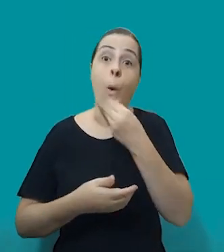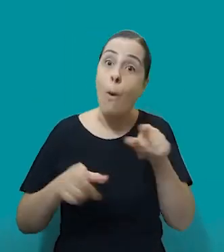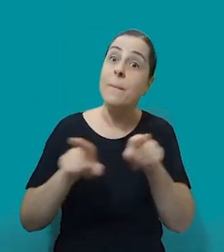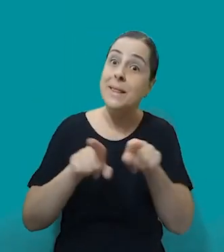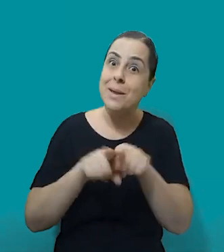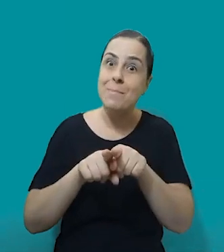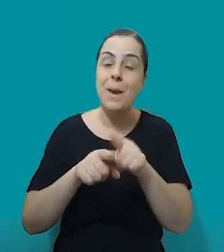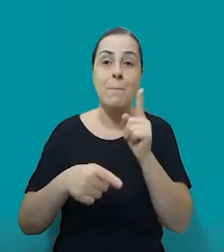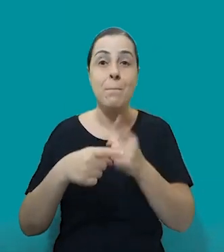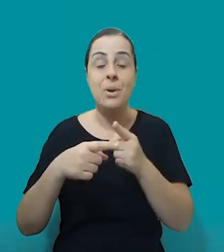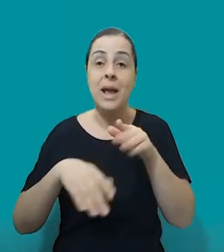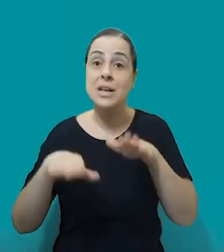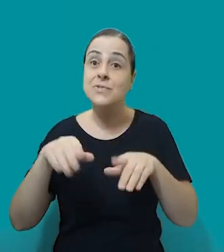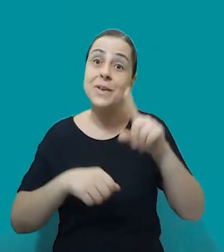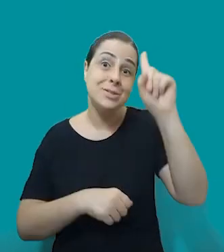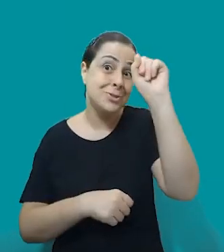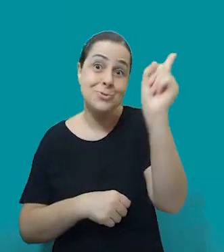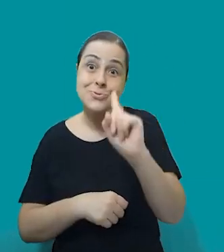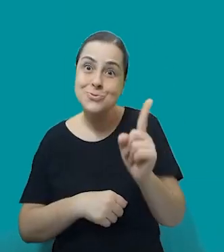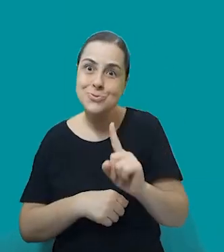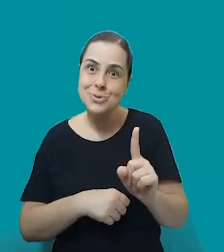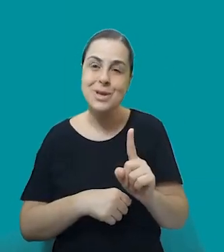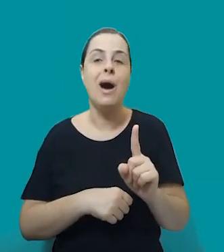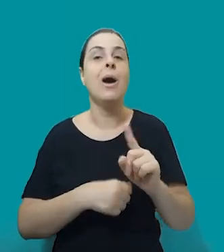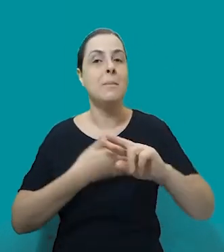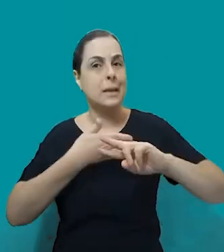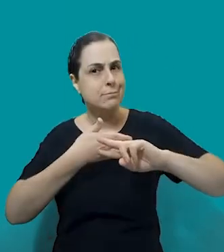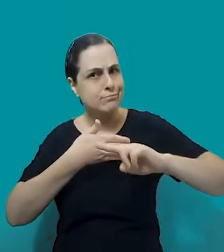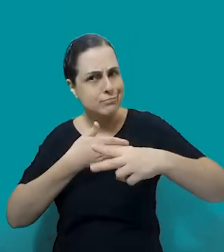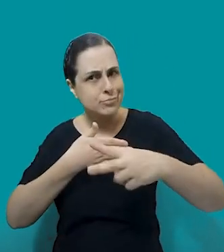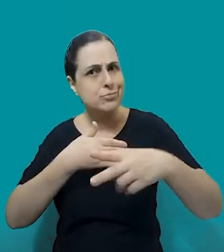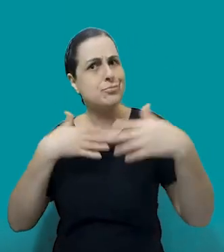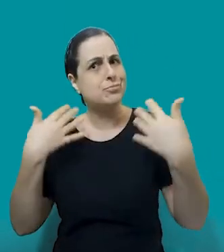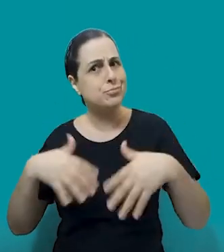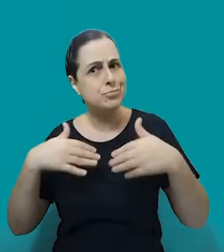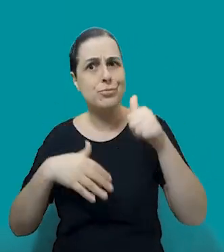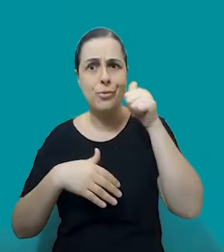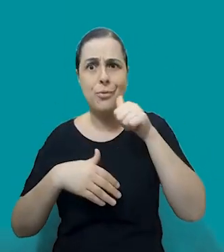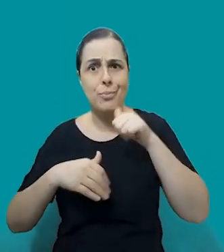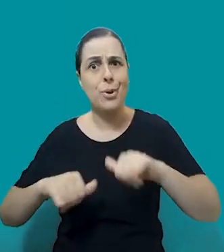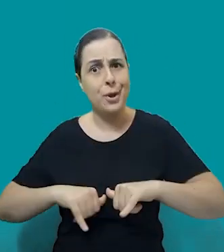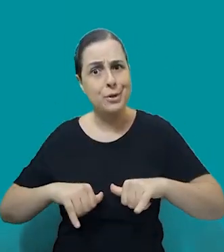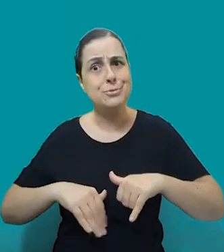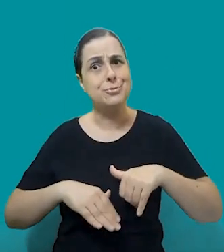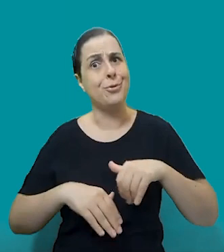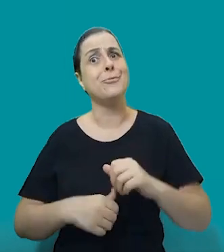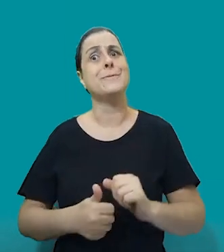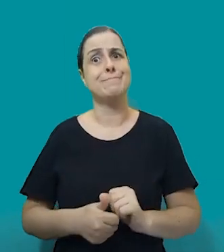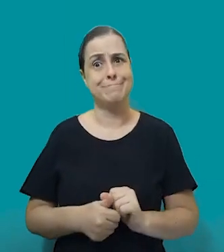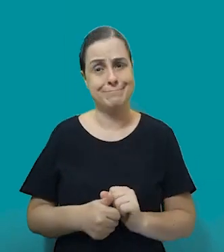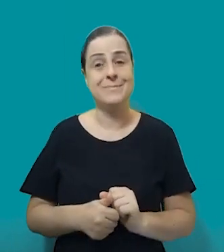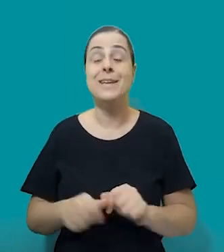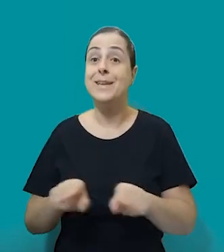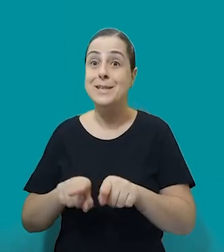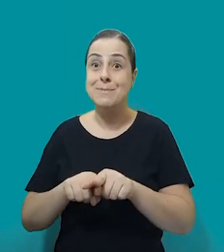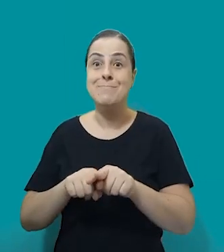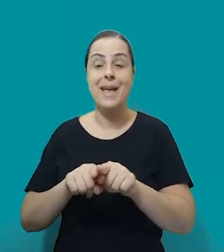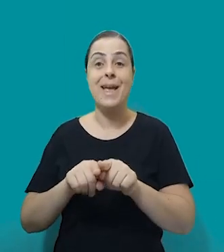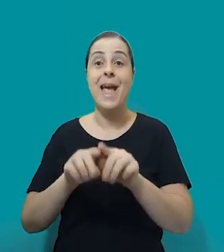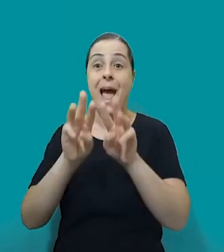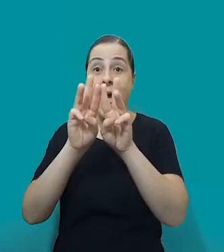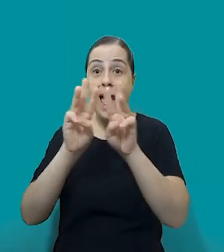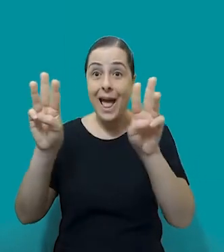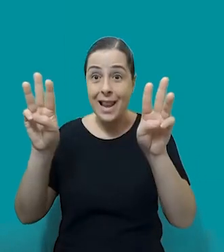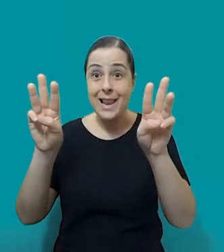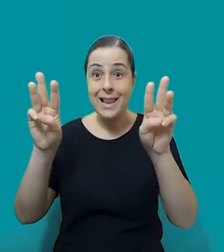ideia do que estão fazendo, e a repercussão disso, efeito disso nas mulheres. A gente vai colocar os links todos